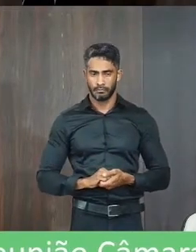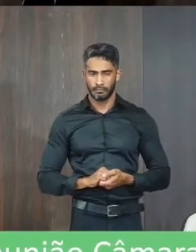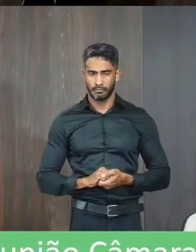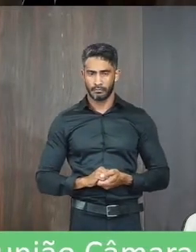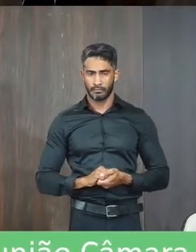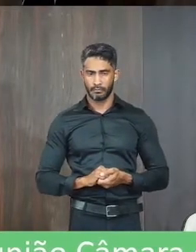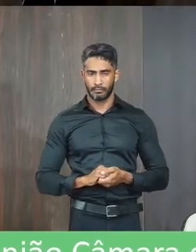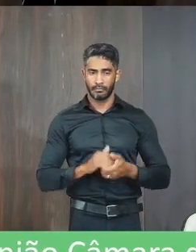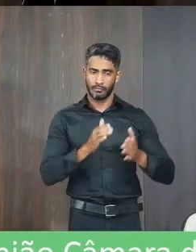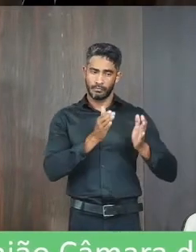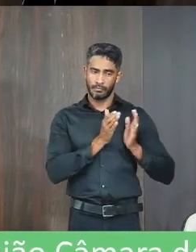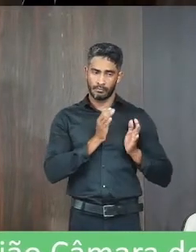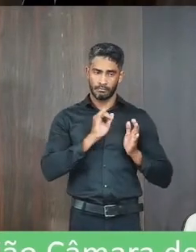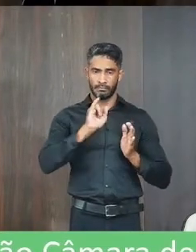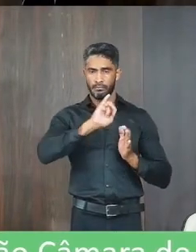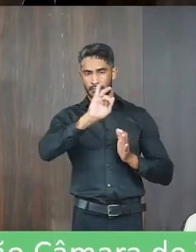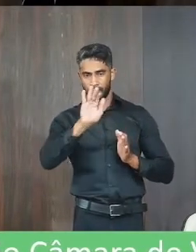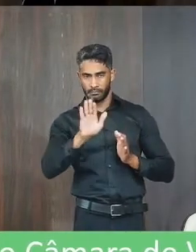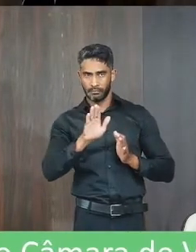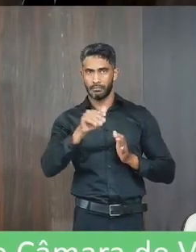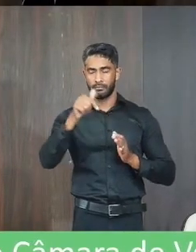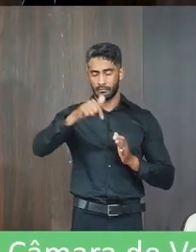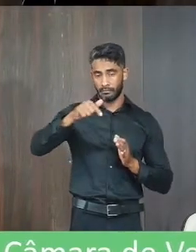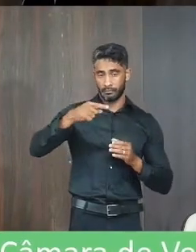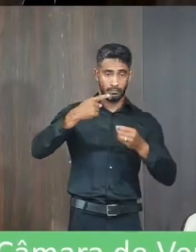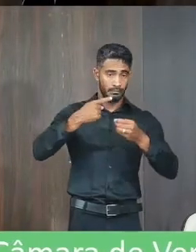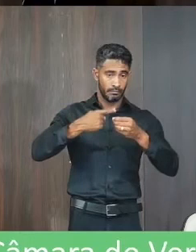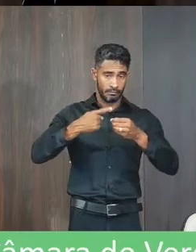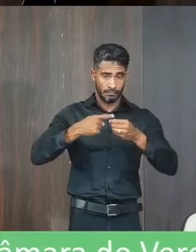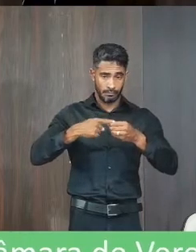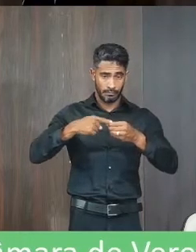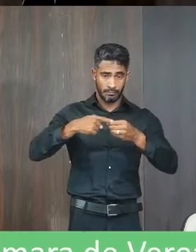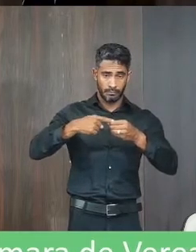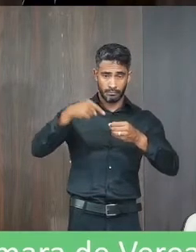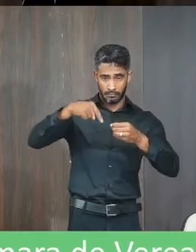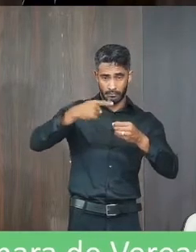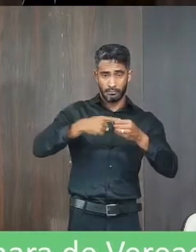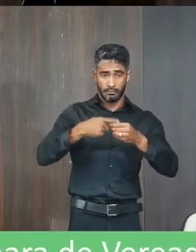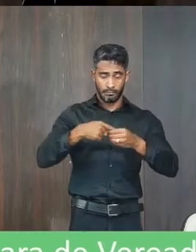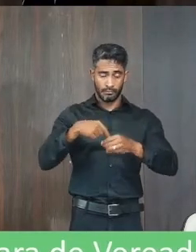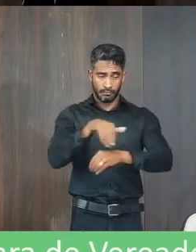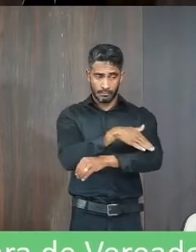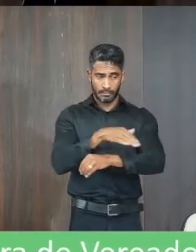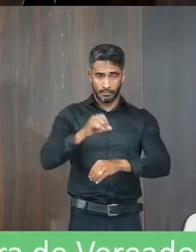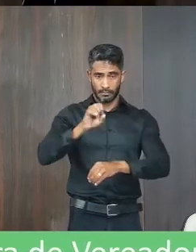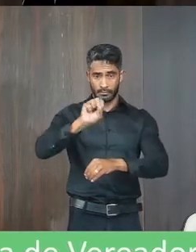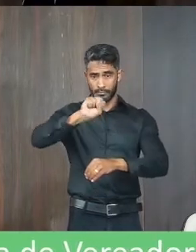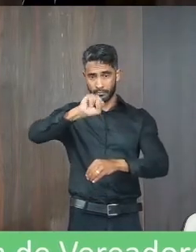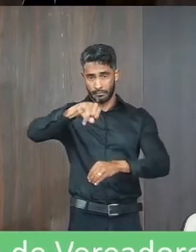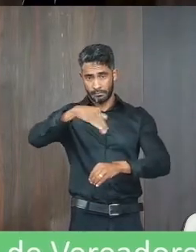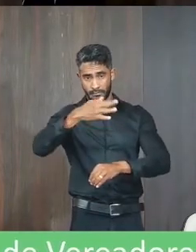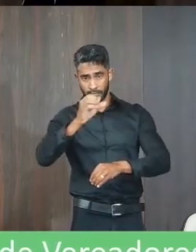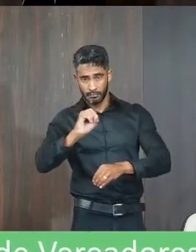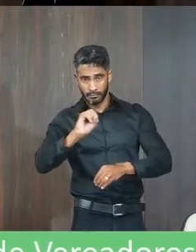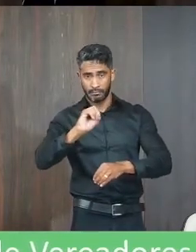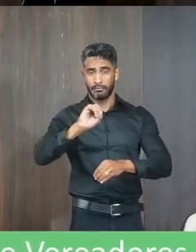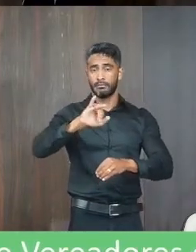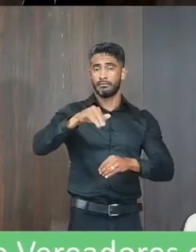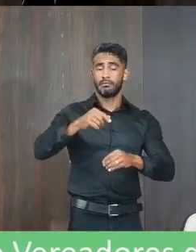A APAE de Janaúba concede nesta cidade, na Rua São João da Ponte, 1640, bairro de Santo Antônio,